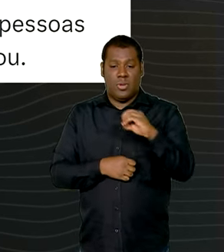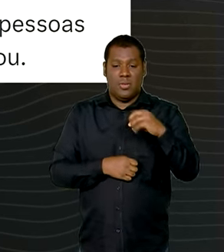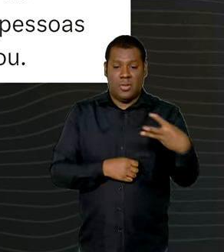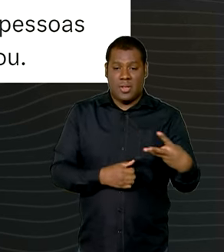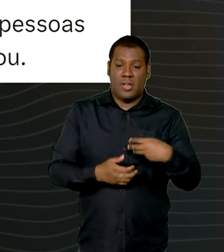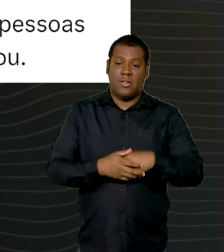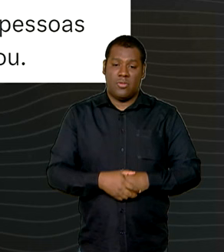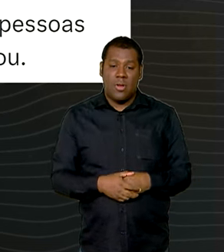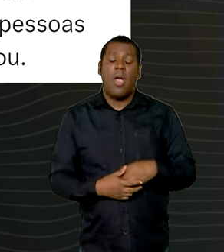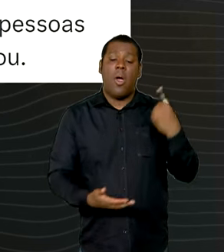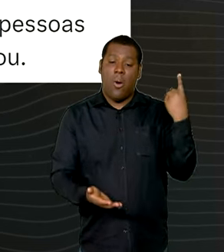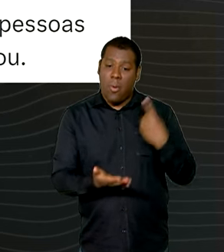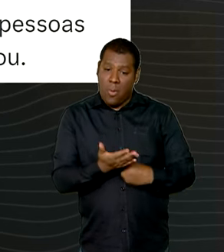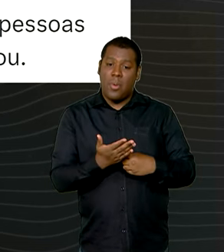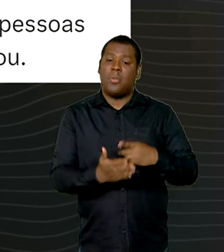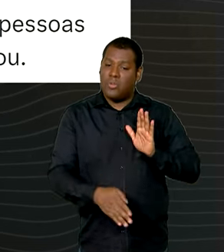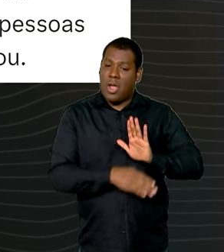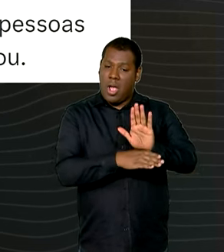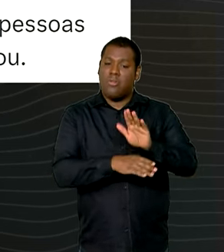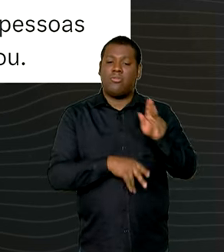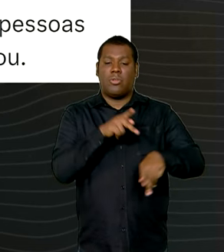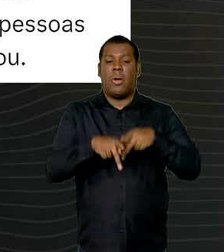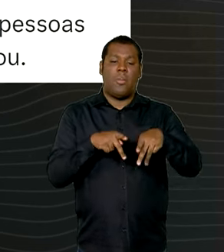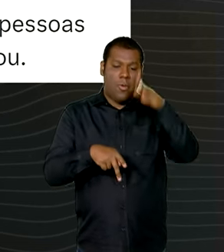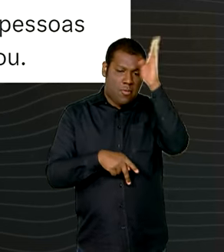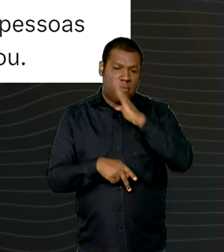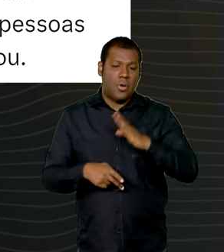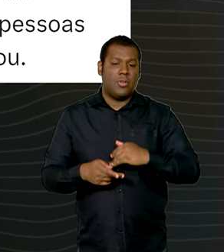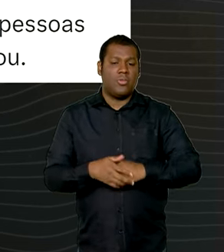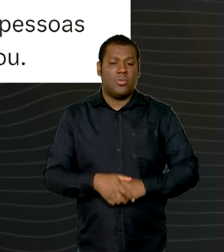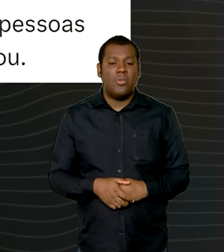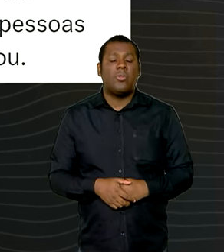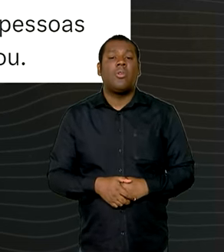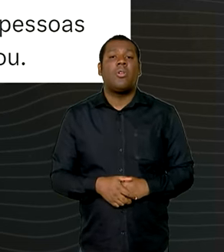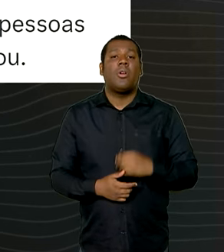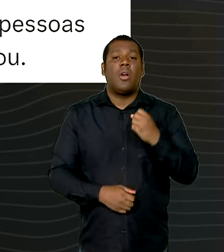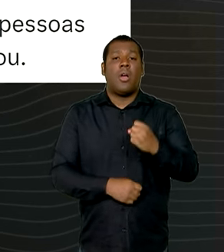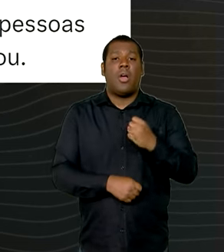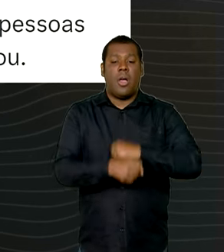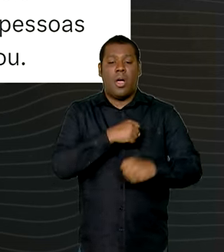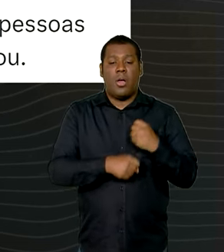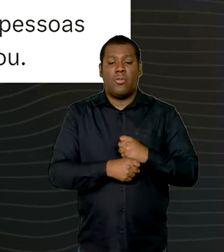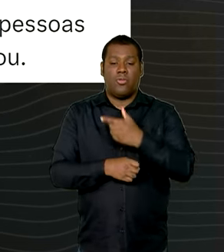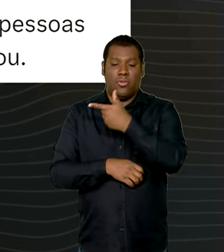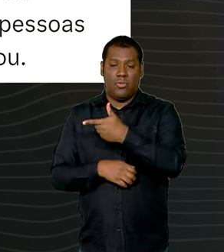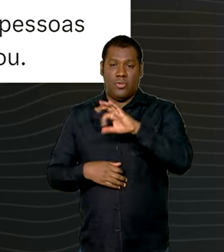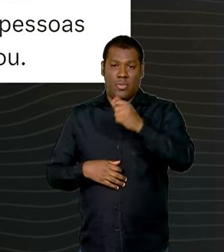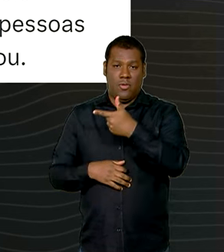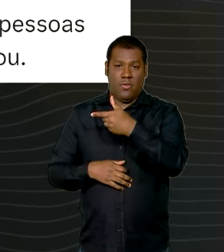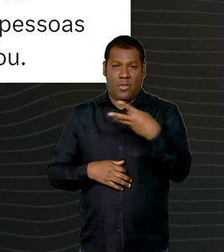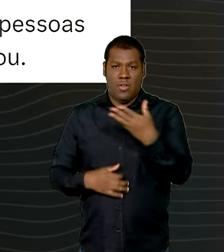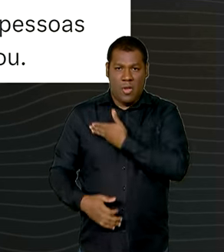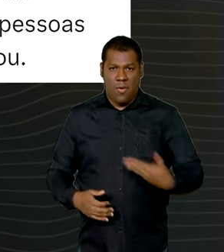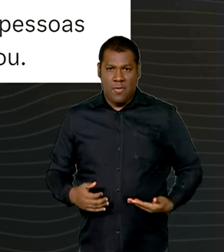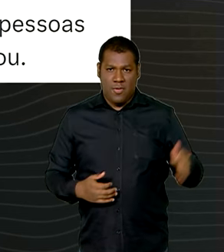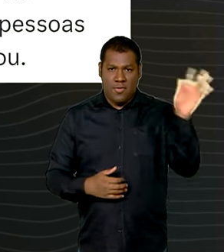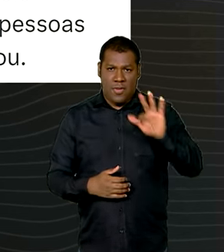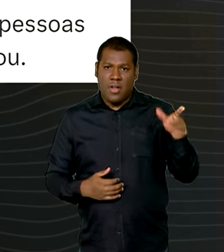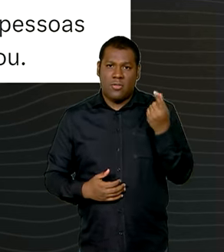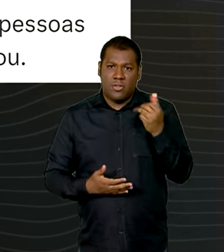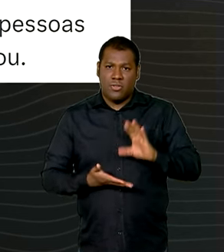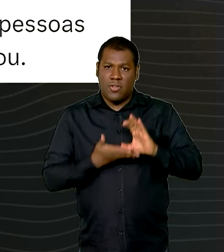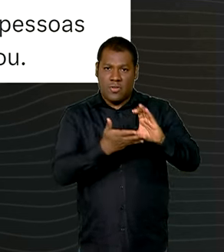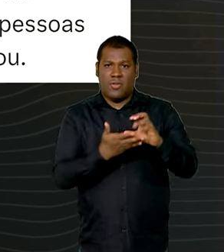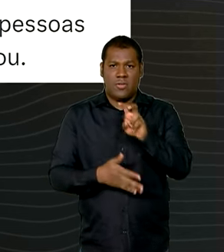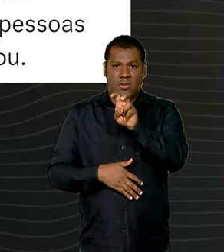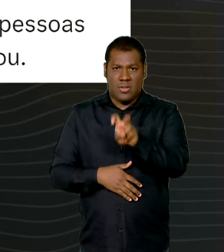o semiárido do nosso país. Ainda de acordo com o presidente, em 2023 foram investidos 562 milhões